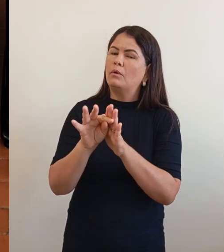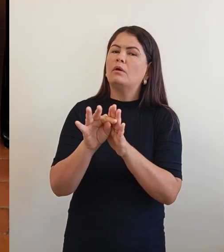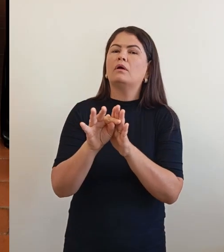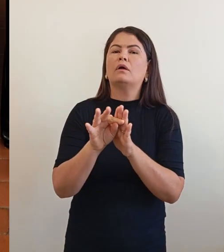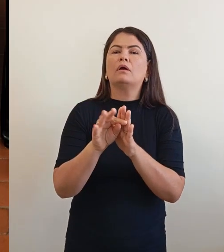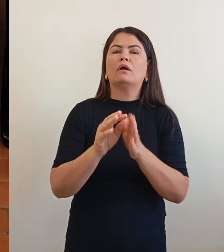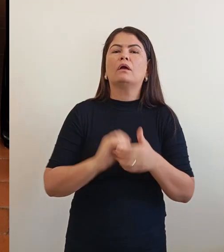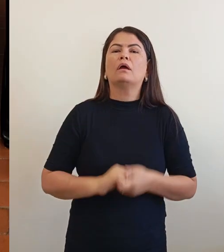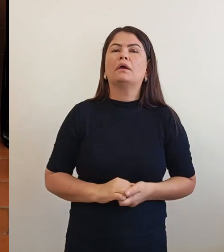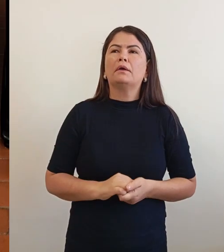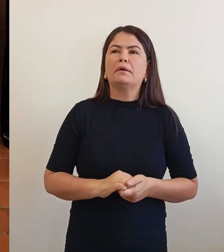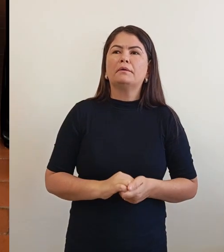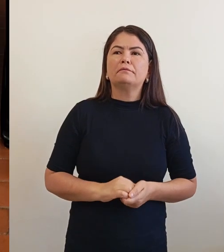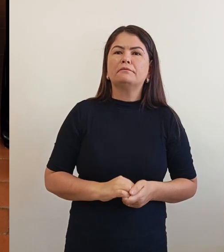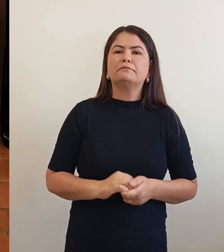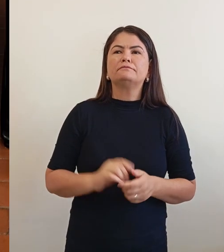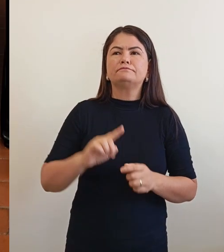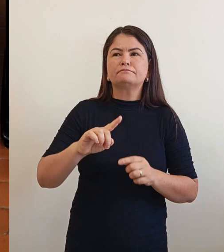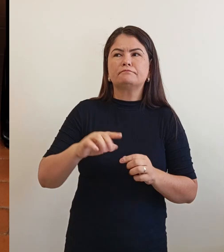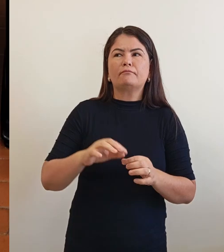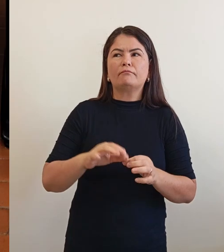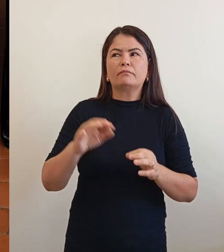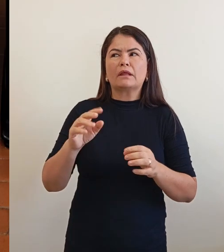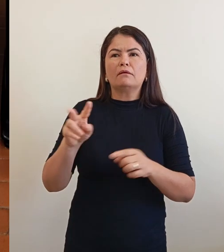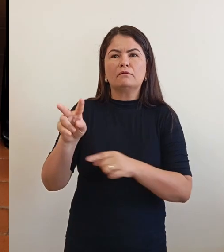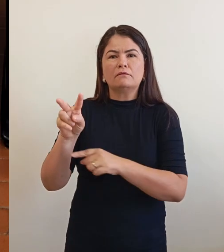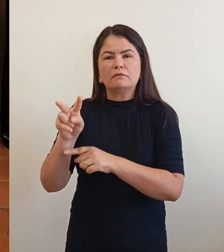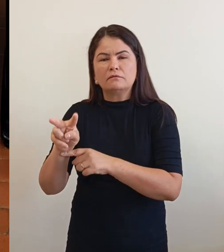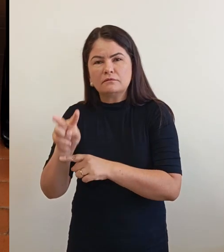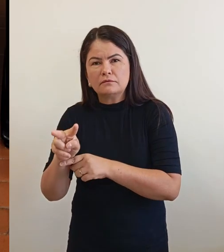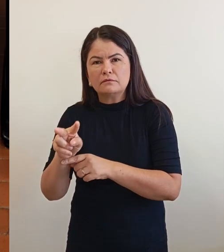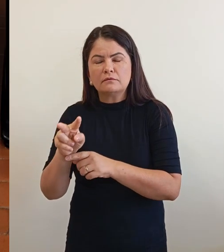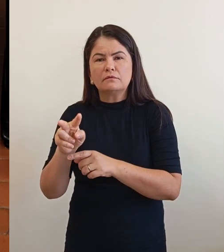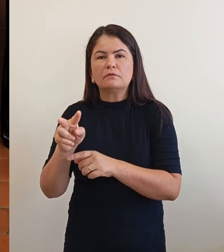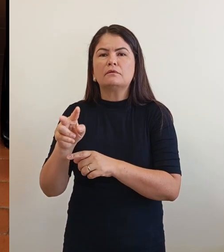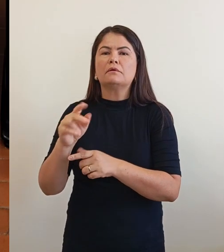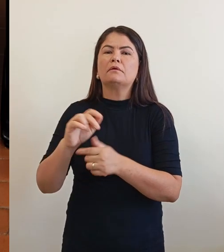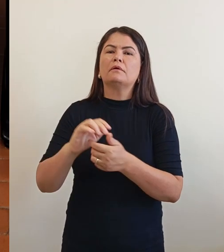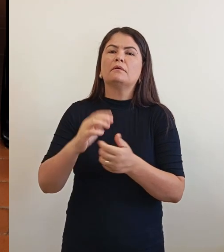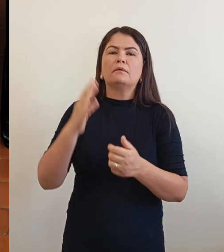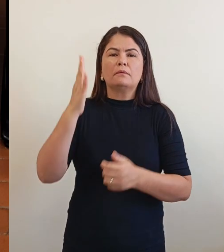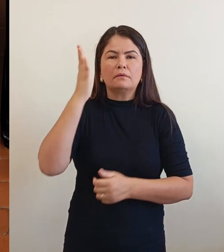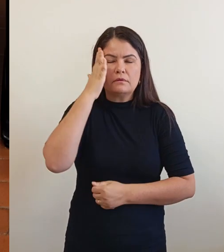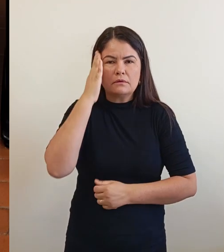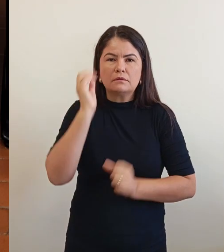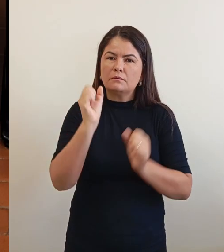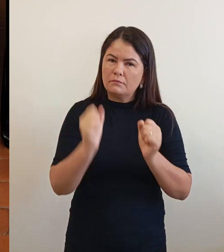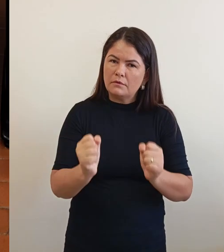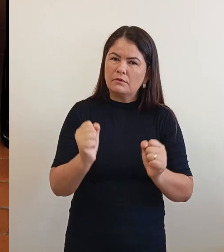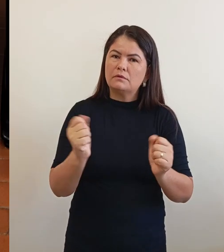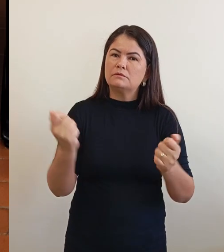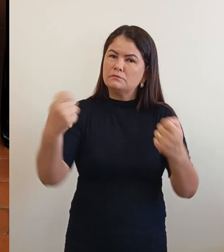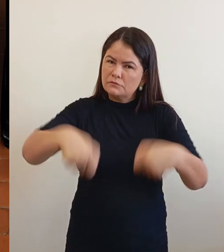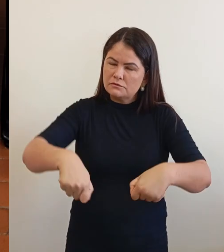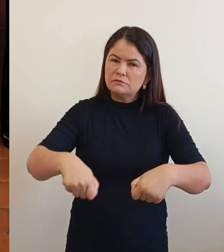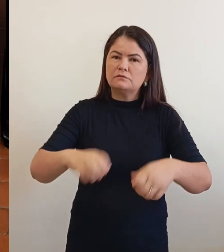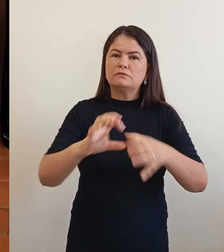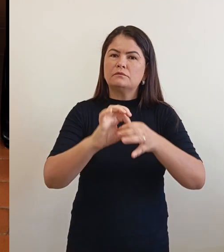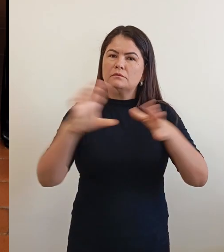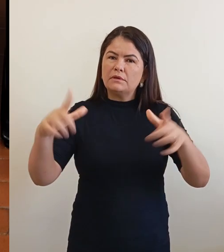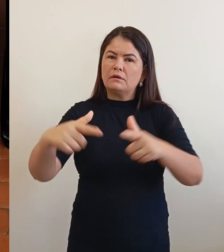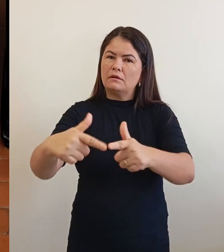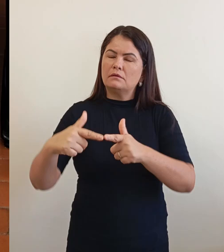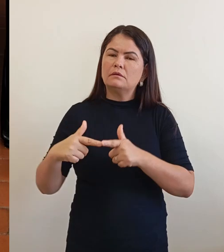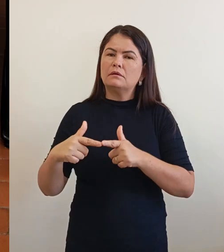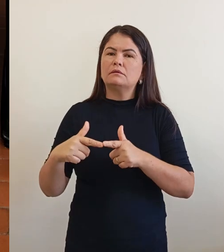lá fazer uma vistoria para ver se é viável liberar essa licença ou